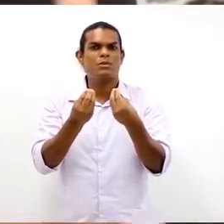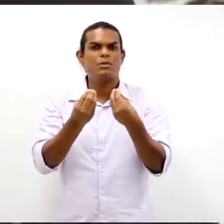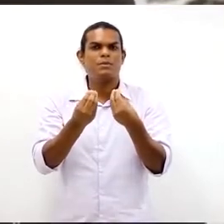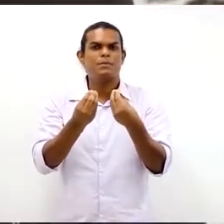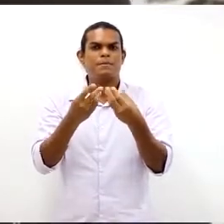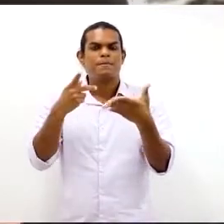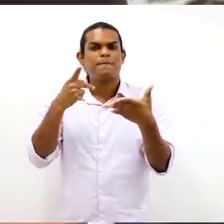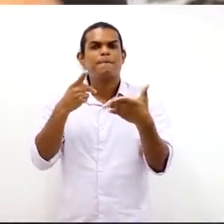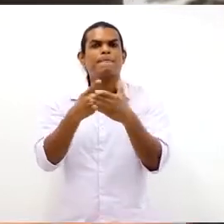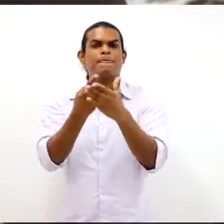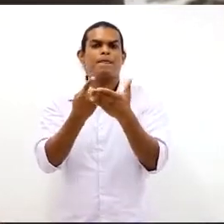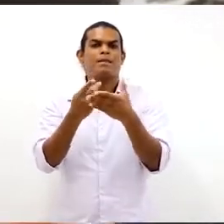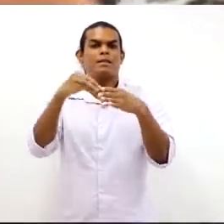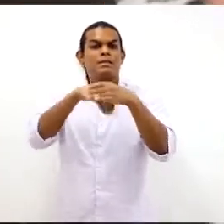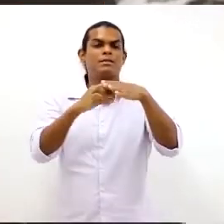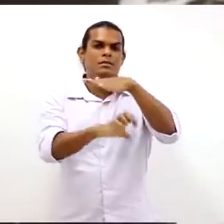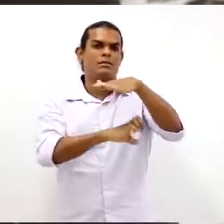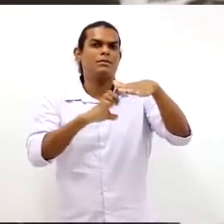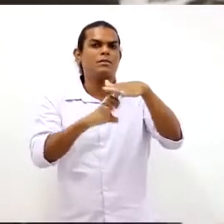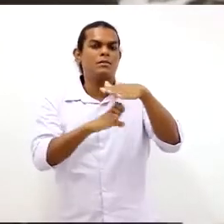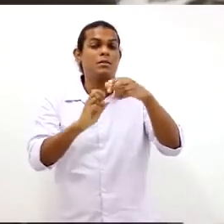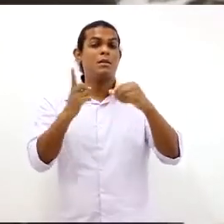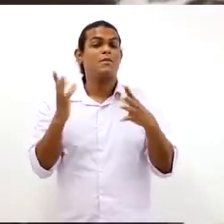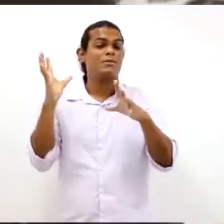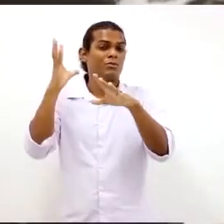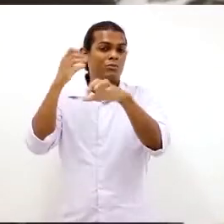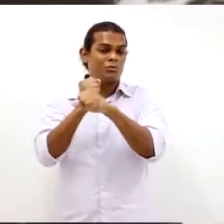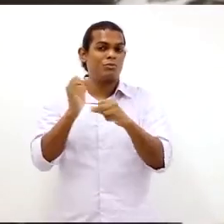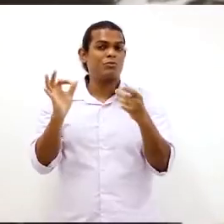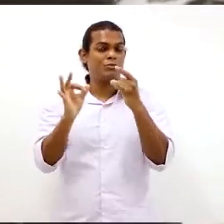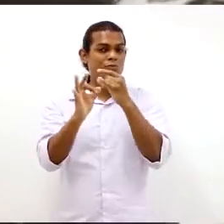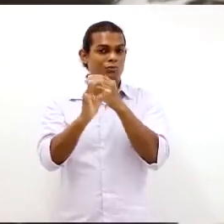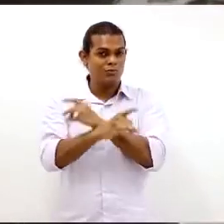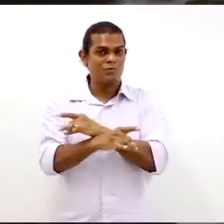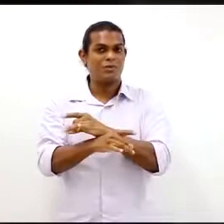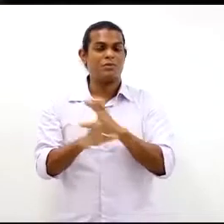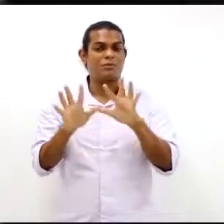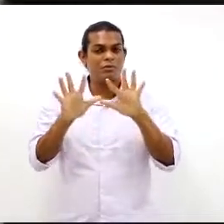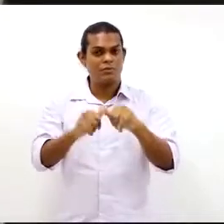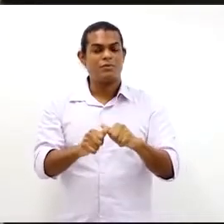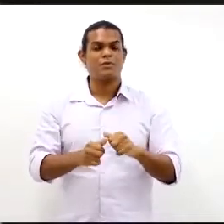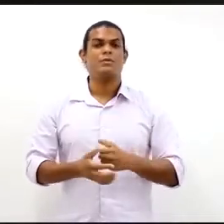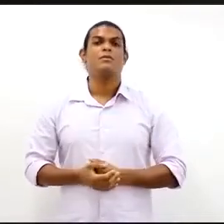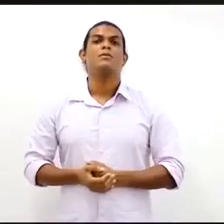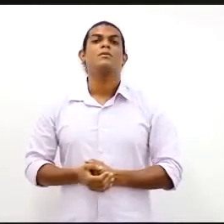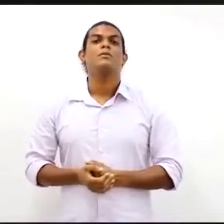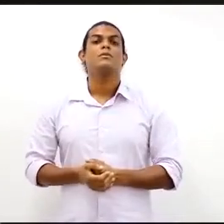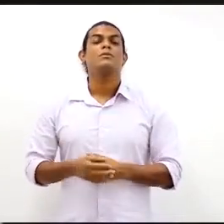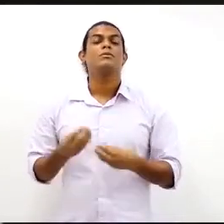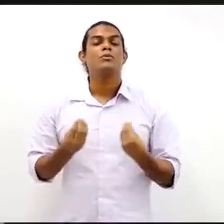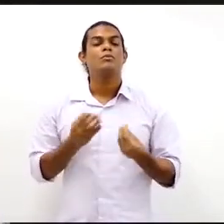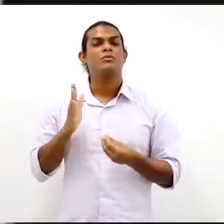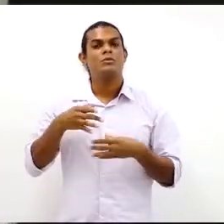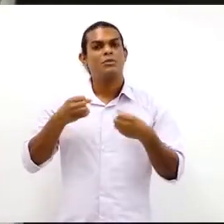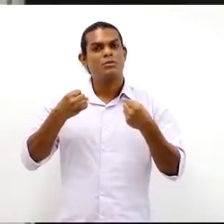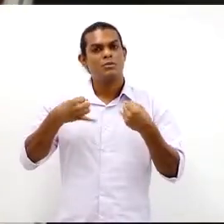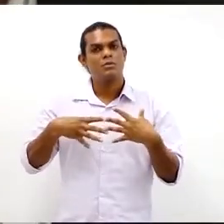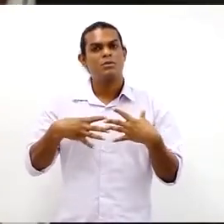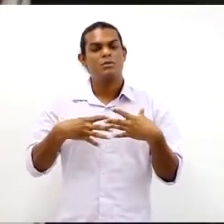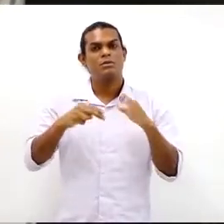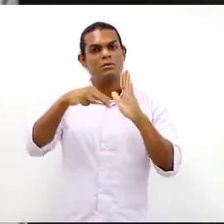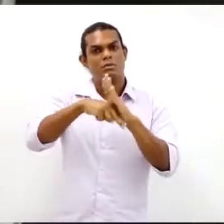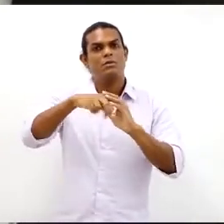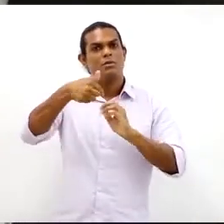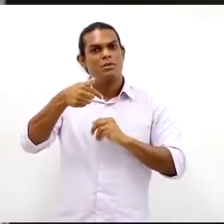e faremos, novamente, um resumo final quando terminarmos essa visita. Vamos lá? Bom, como nós falamos, a NR17, que